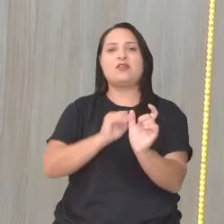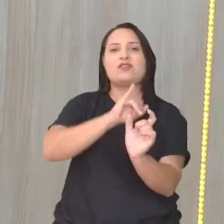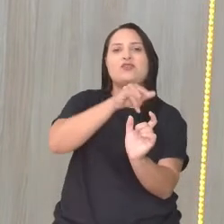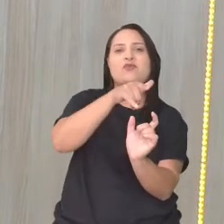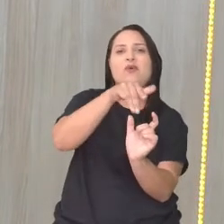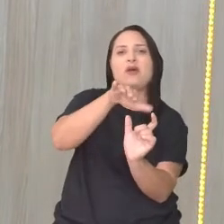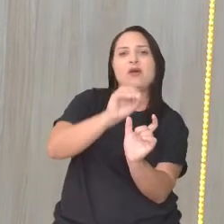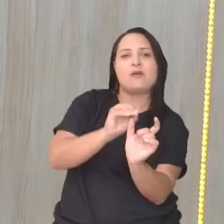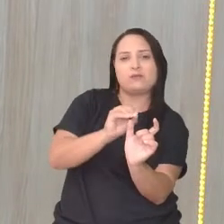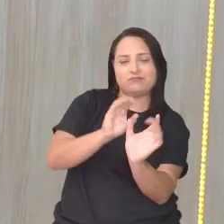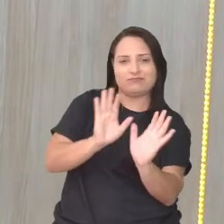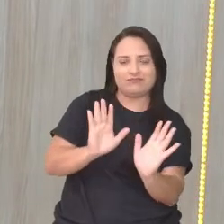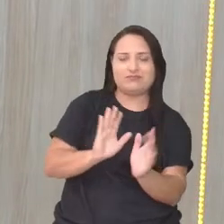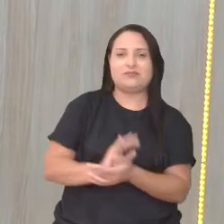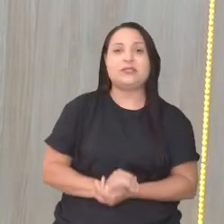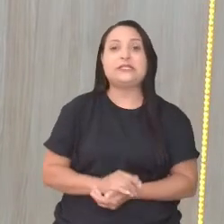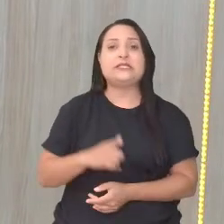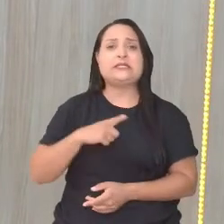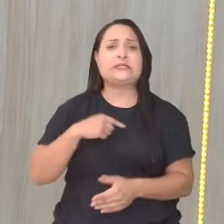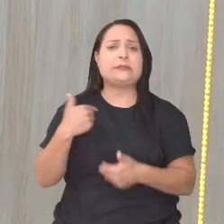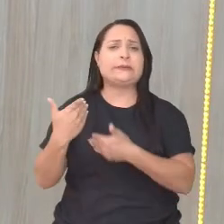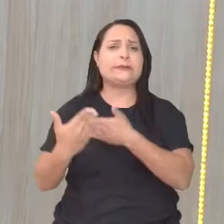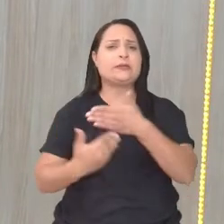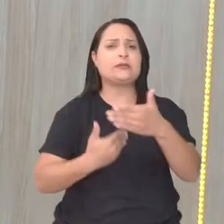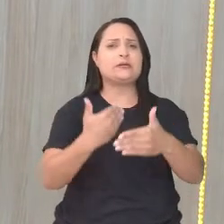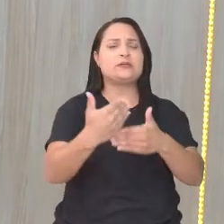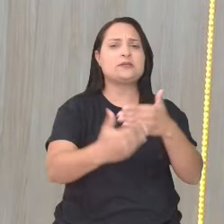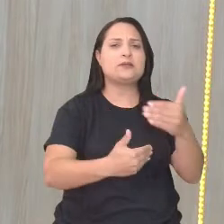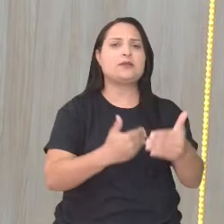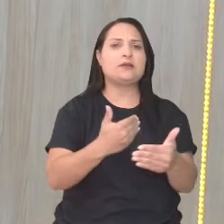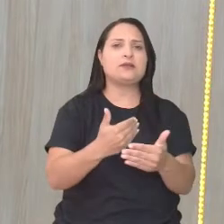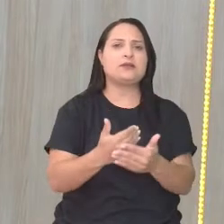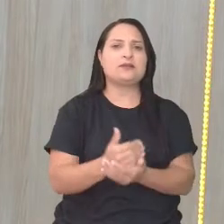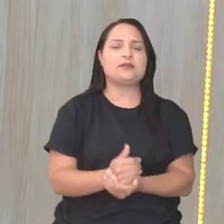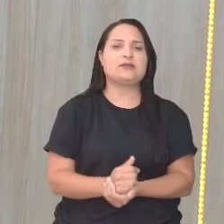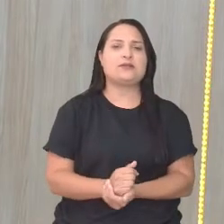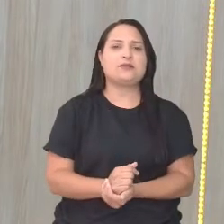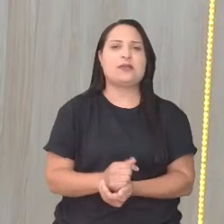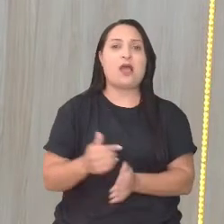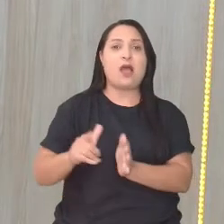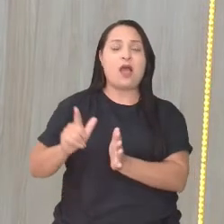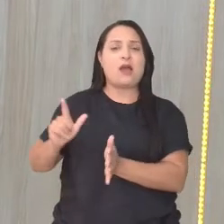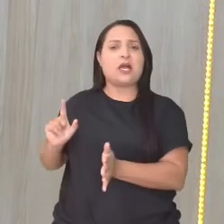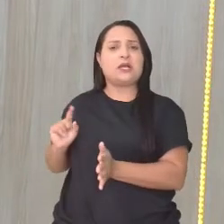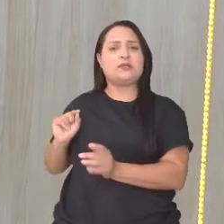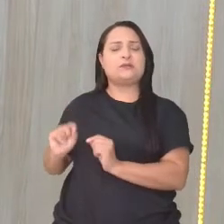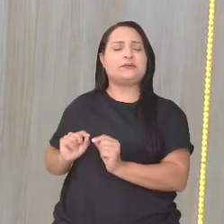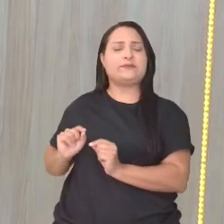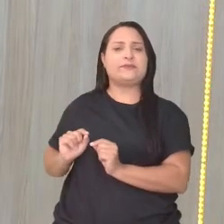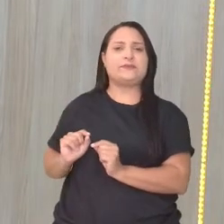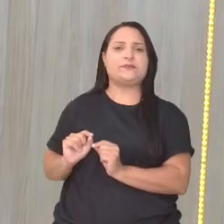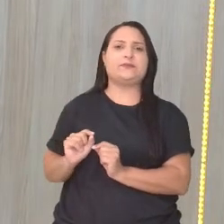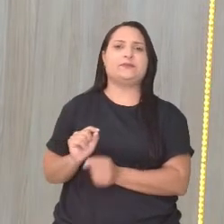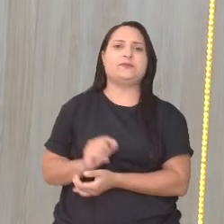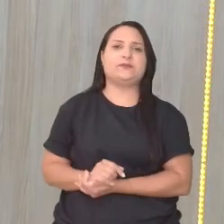de que, como se deu todo o processo, todos os antecedentes, né? Da